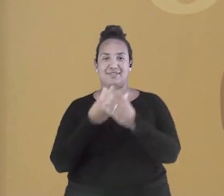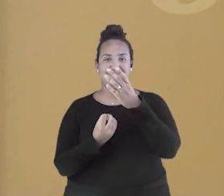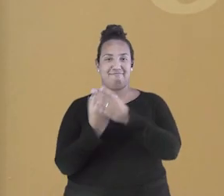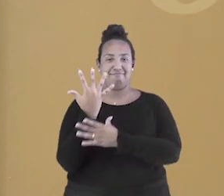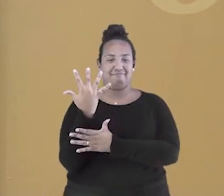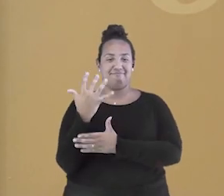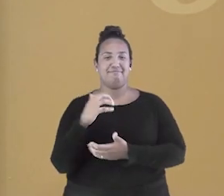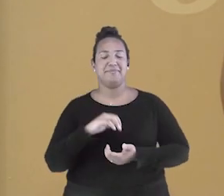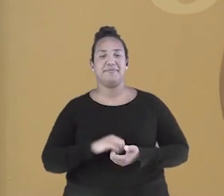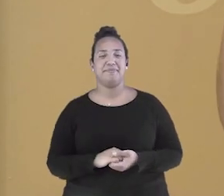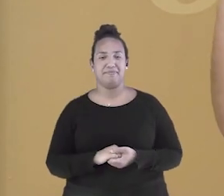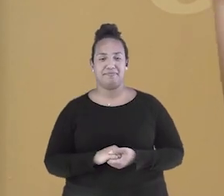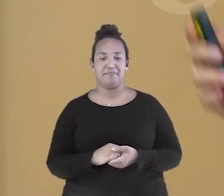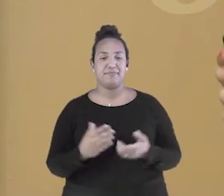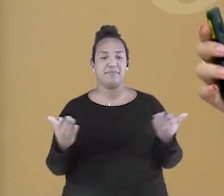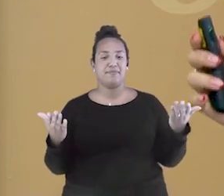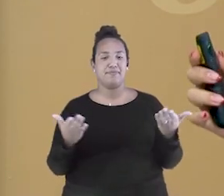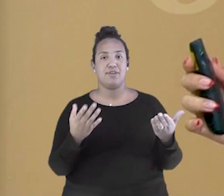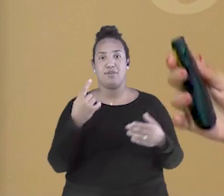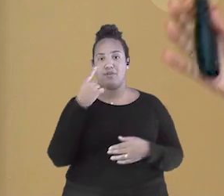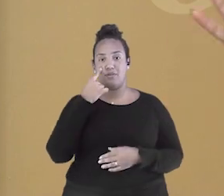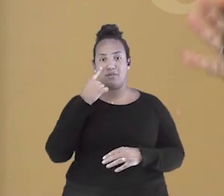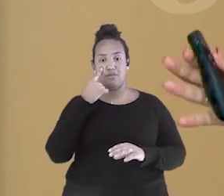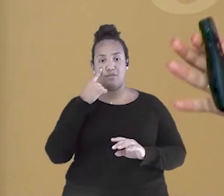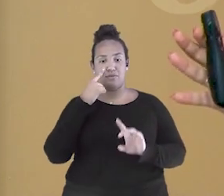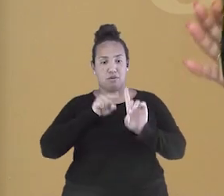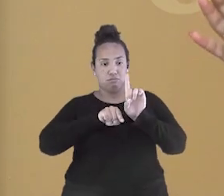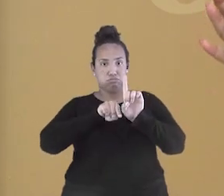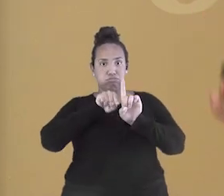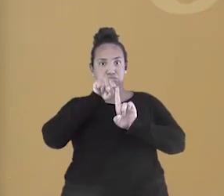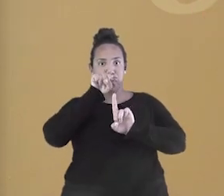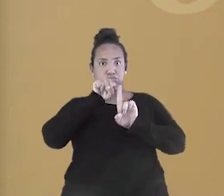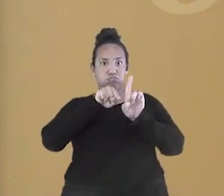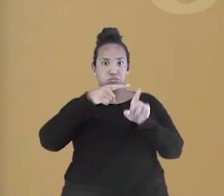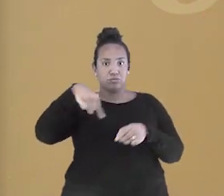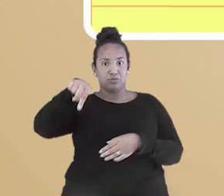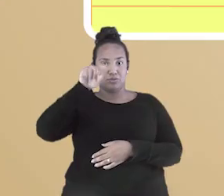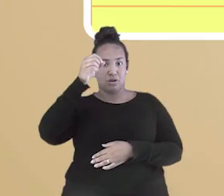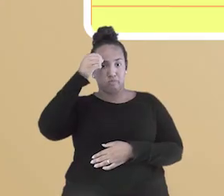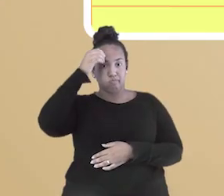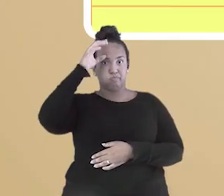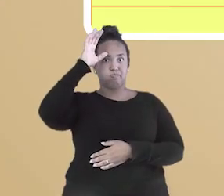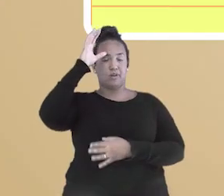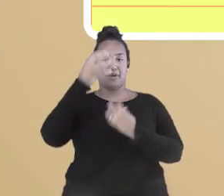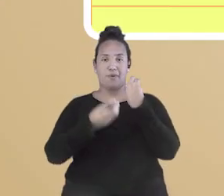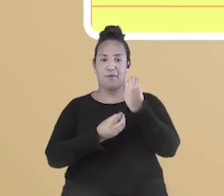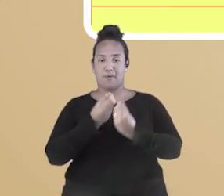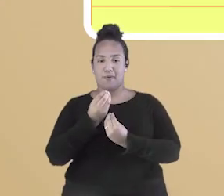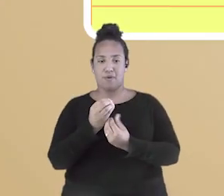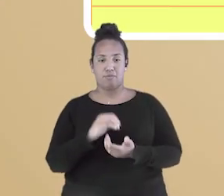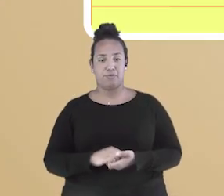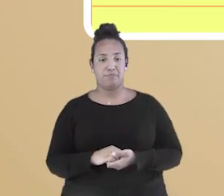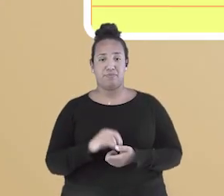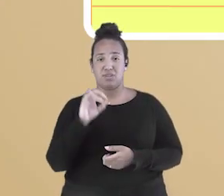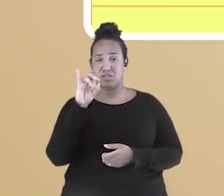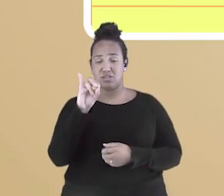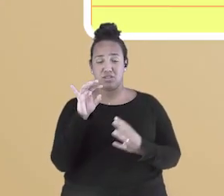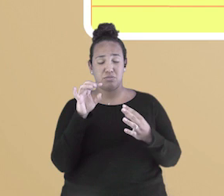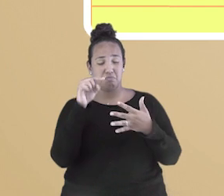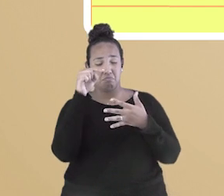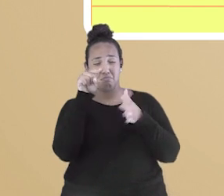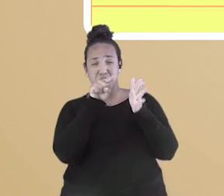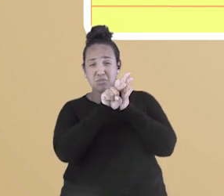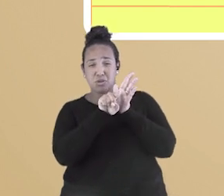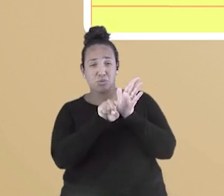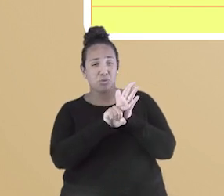Agora, vamos ver no nosso termômetro do conhecimento como vocês estão. Se você não acertou nenhuma questão, ou só